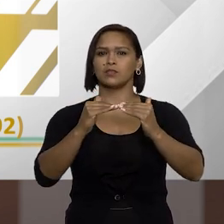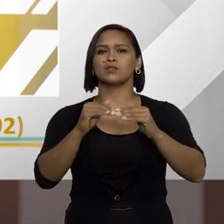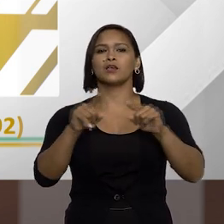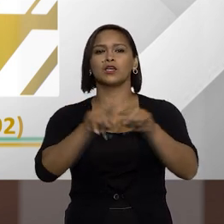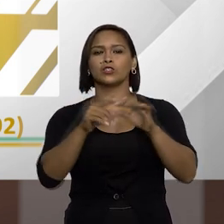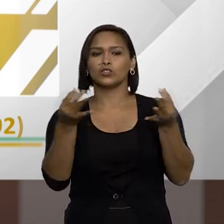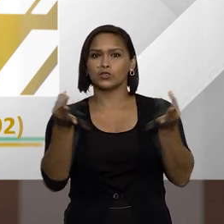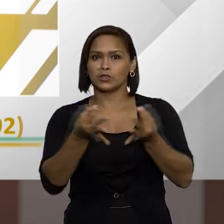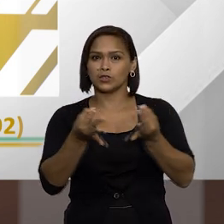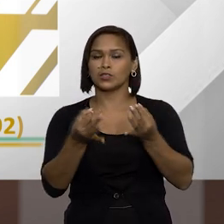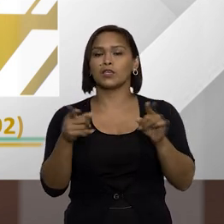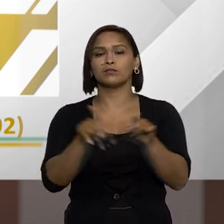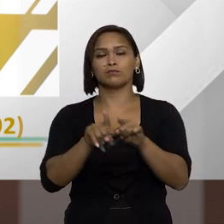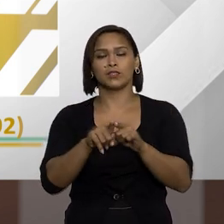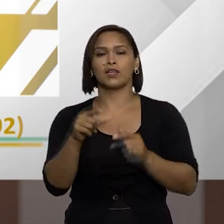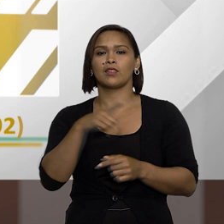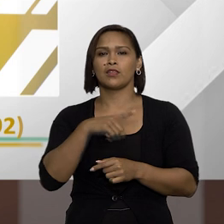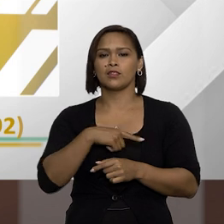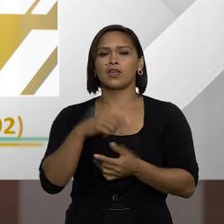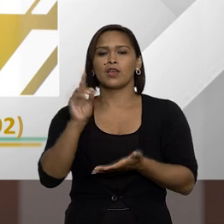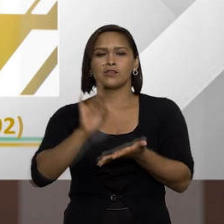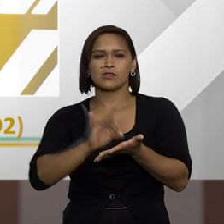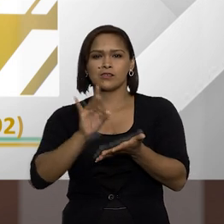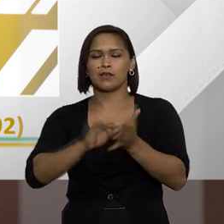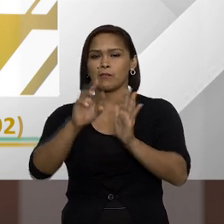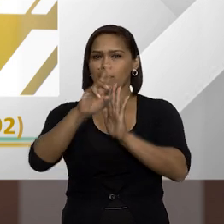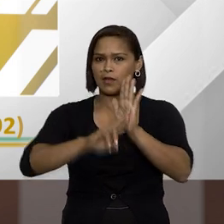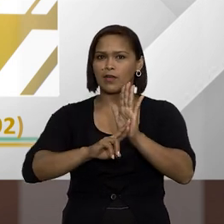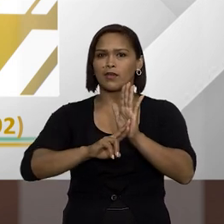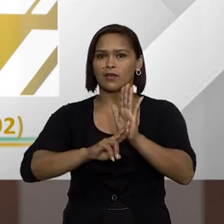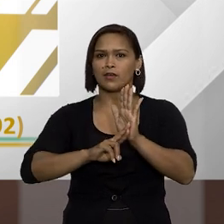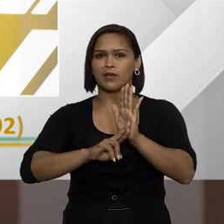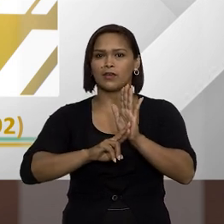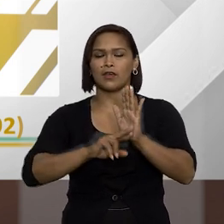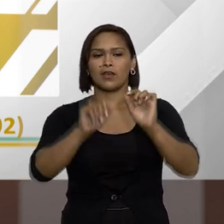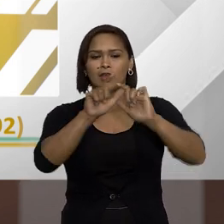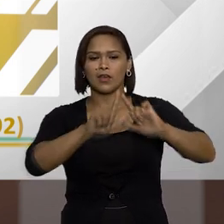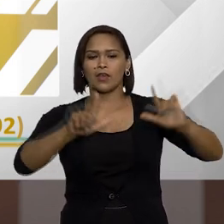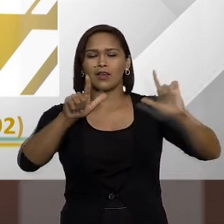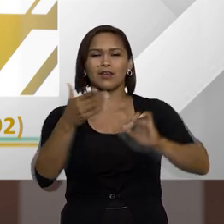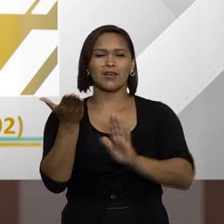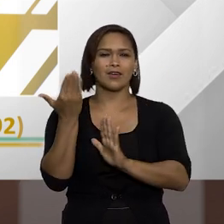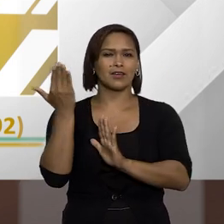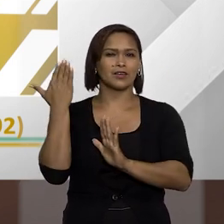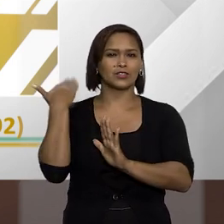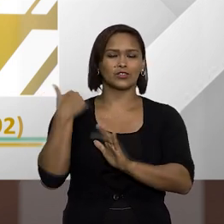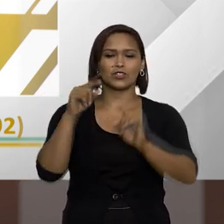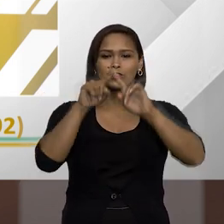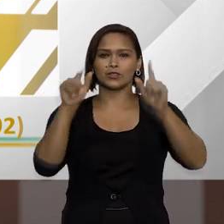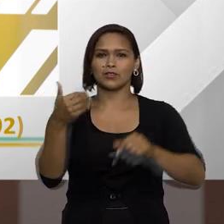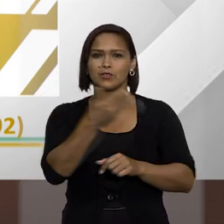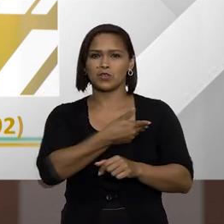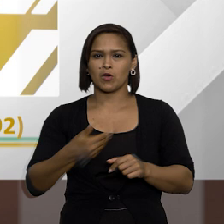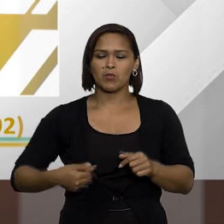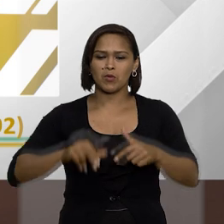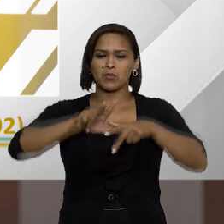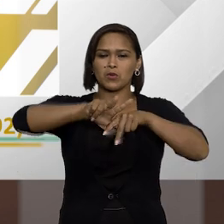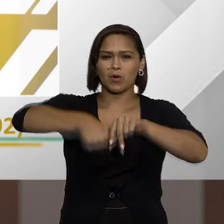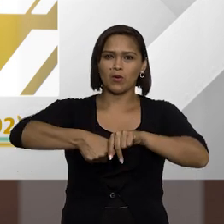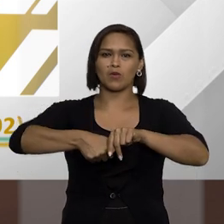probidade a retidão e é algo que tem que ser sempre a regra aquela imagem antiga do servidor público